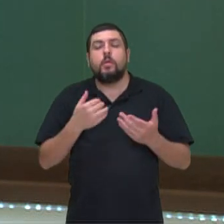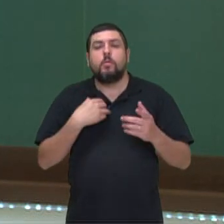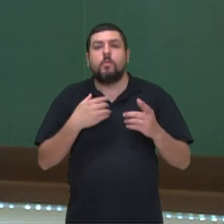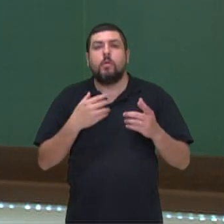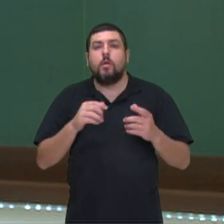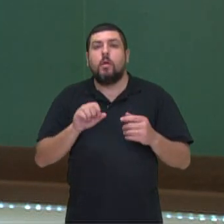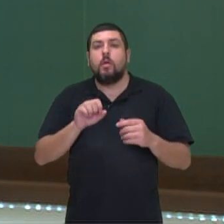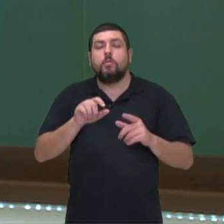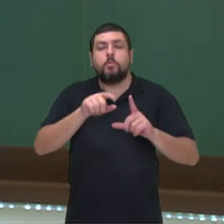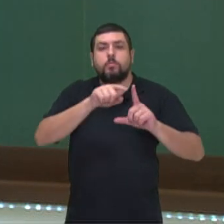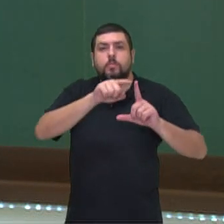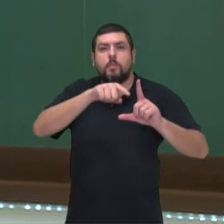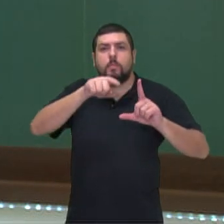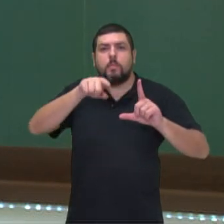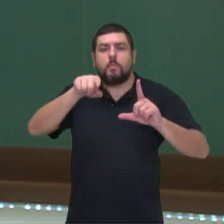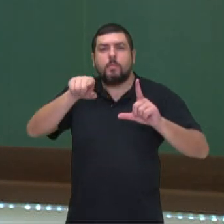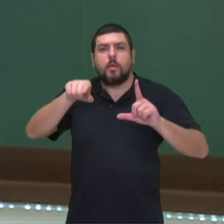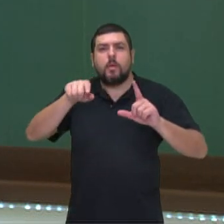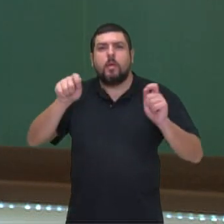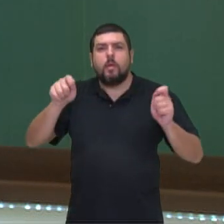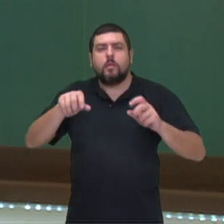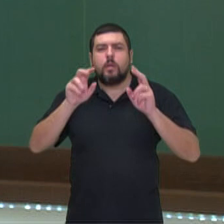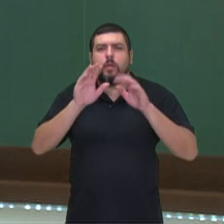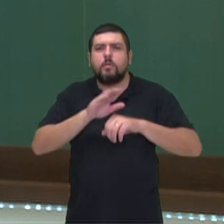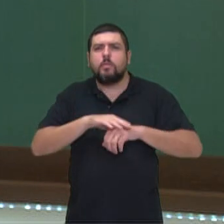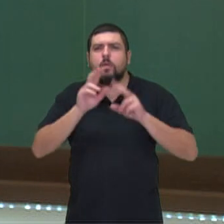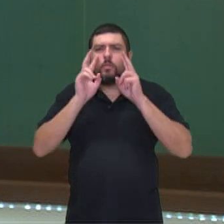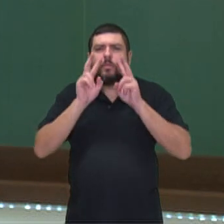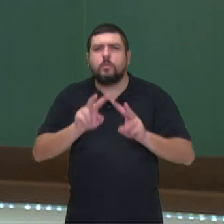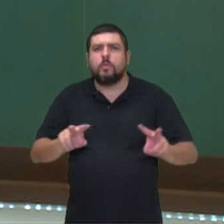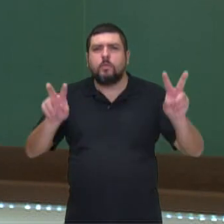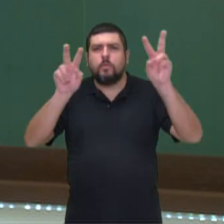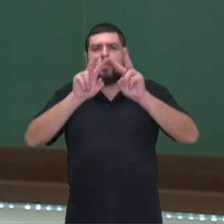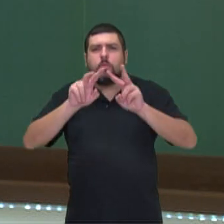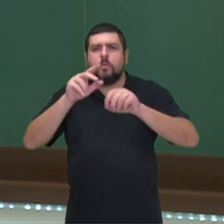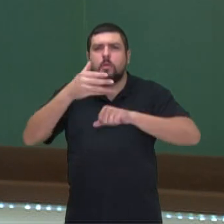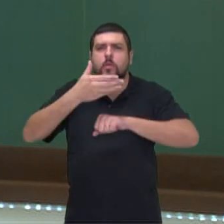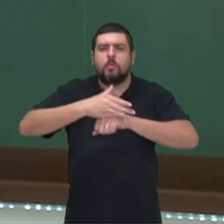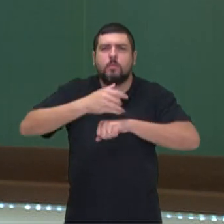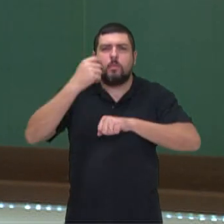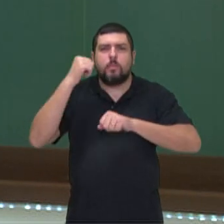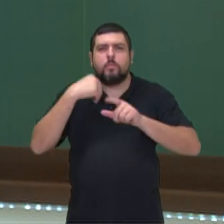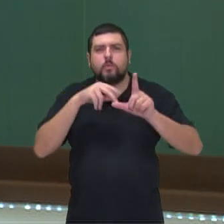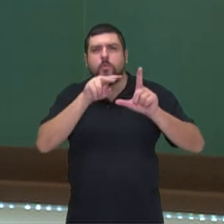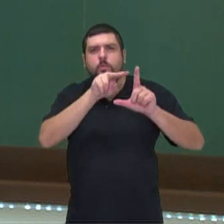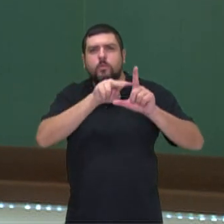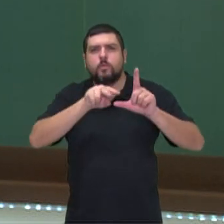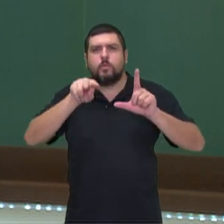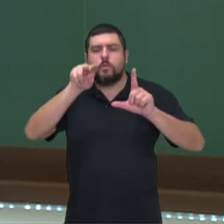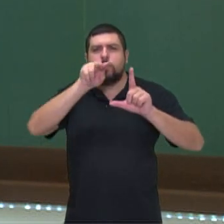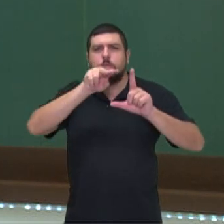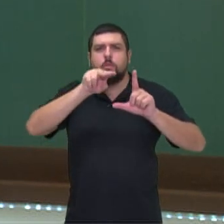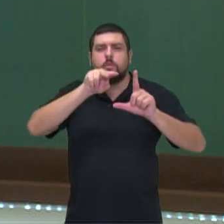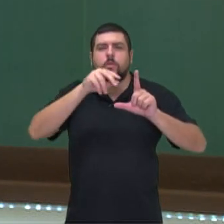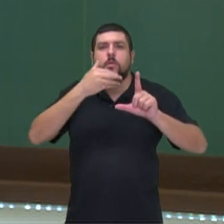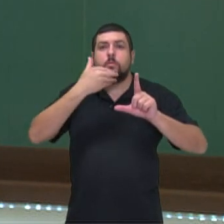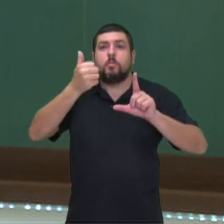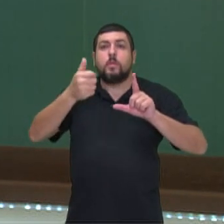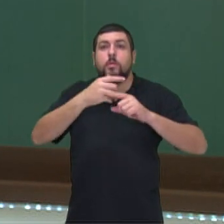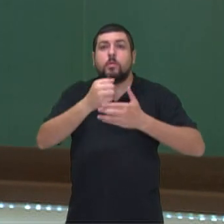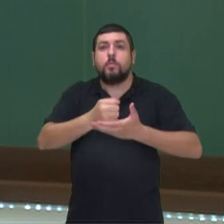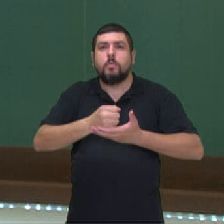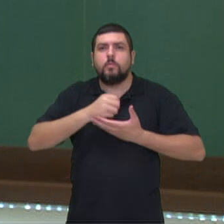analisar nos gráficos. Por isso, a importância de a gente aprender e estudar os gráficos, tá bom? Essa é a ideia, tá?